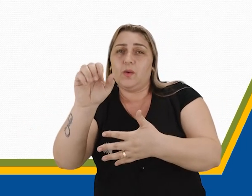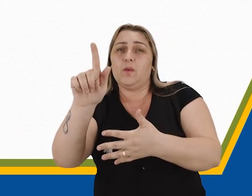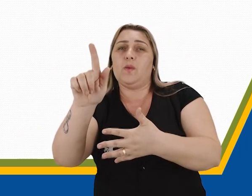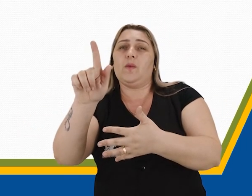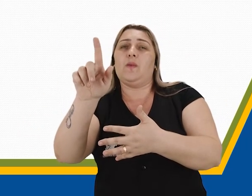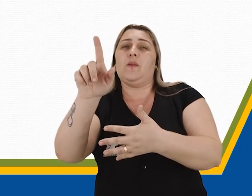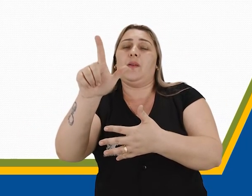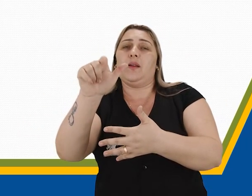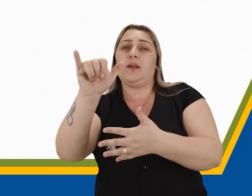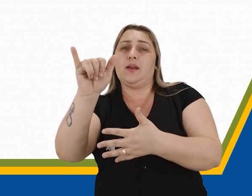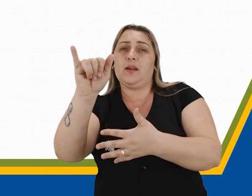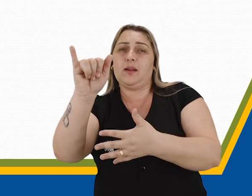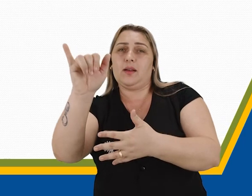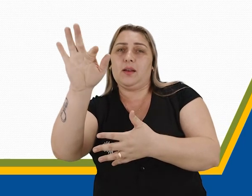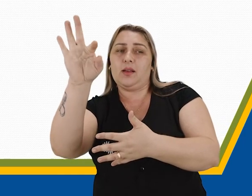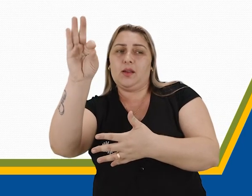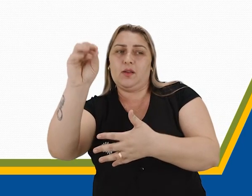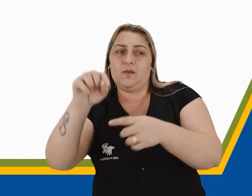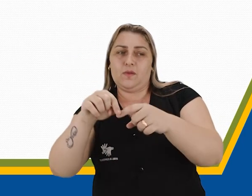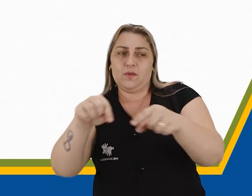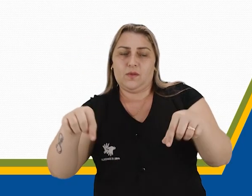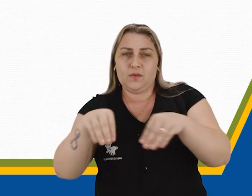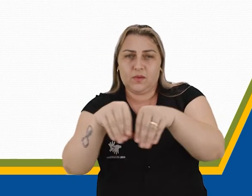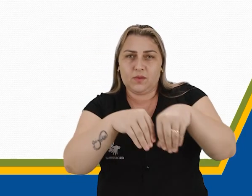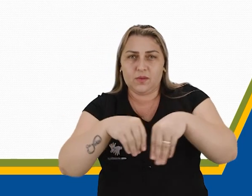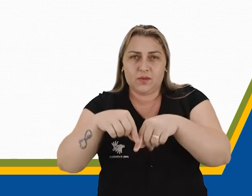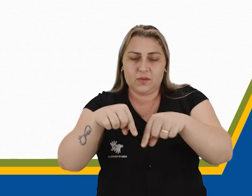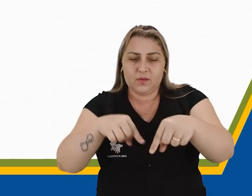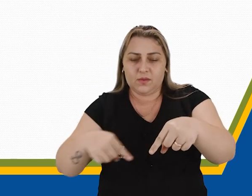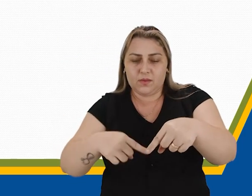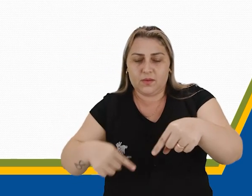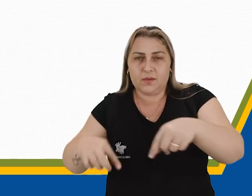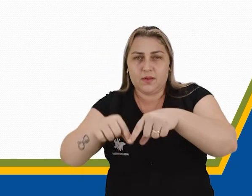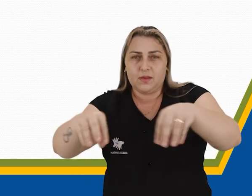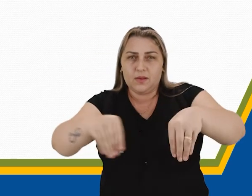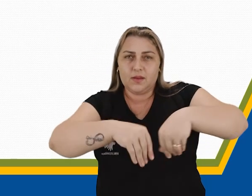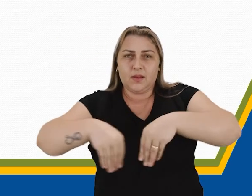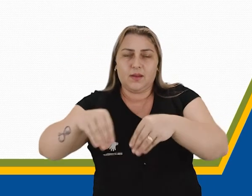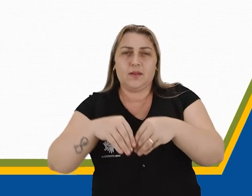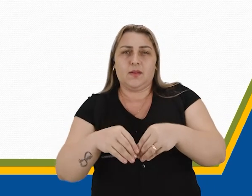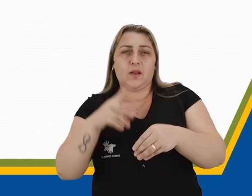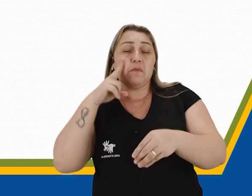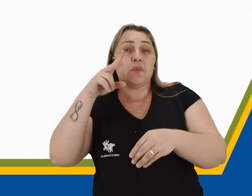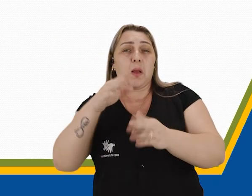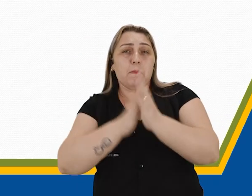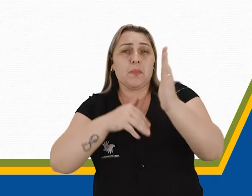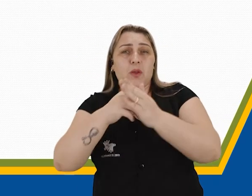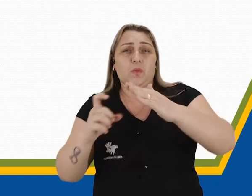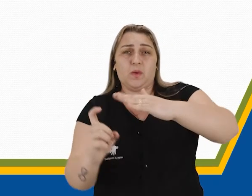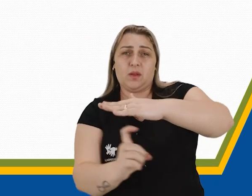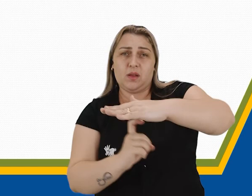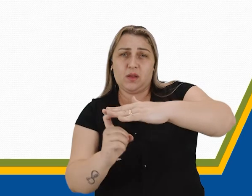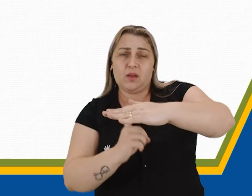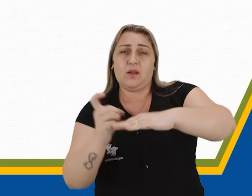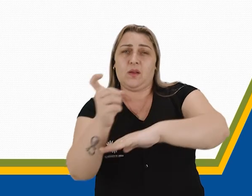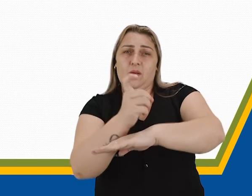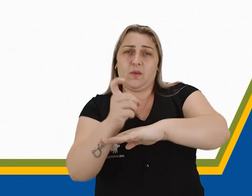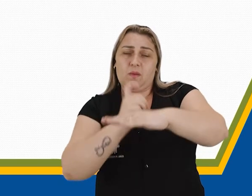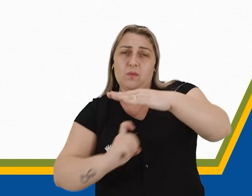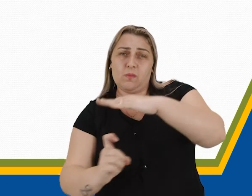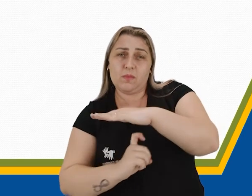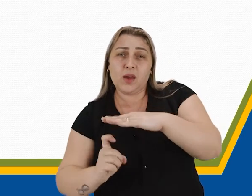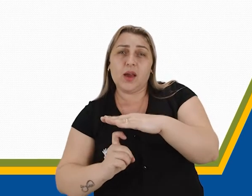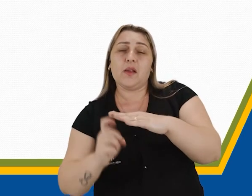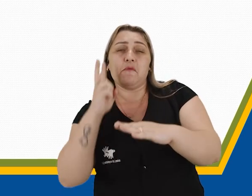Vocês estão vendo essa imagem, que é uma representação de pintura rupestre? Vocês conseguem identificar na